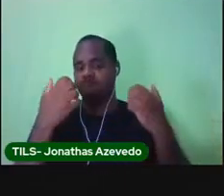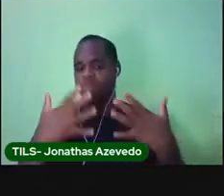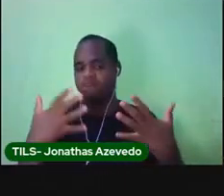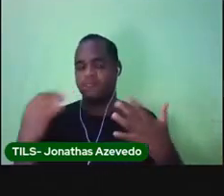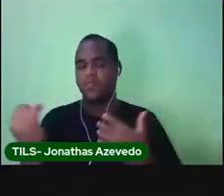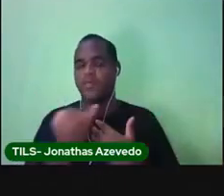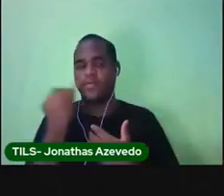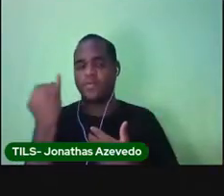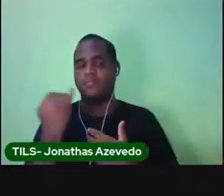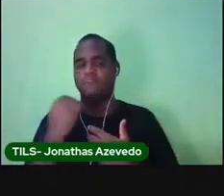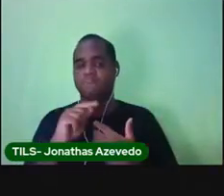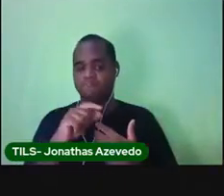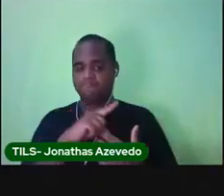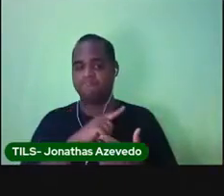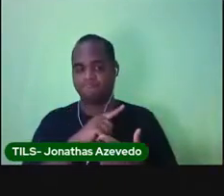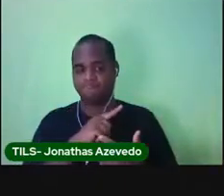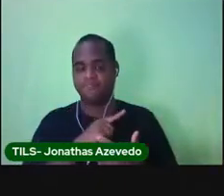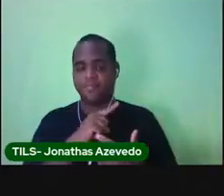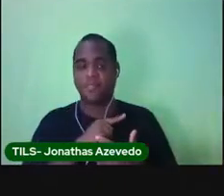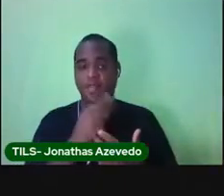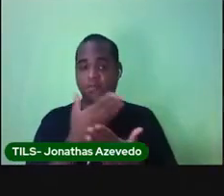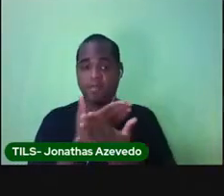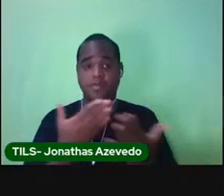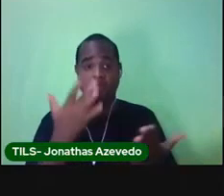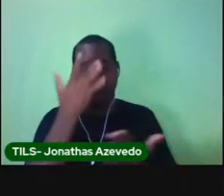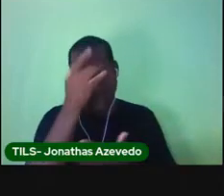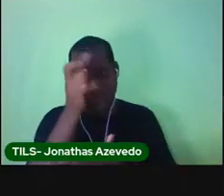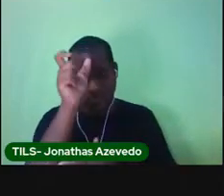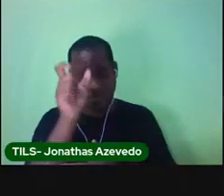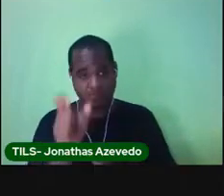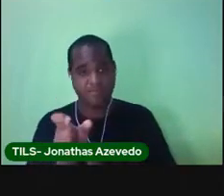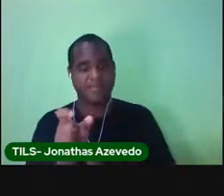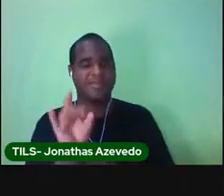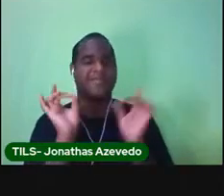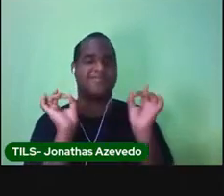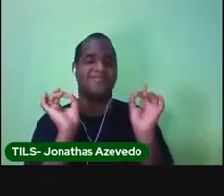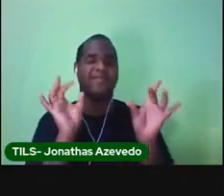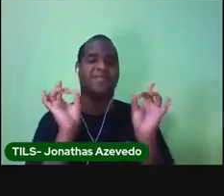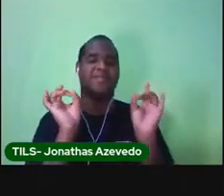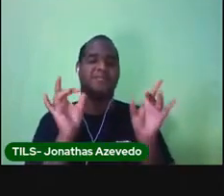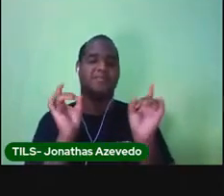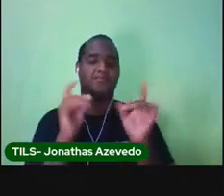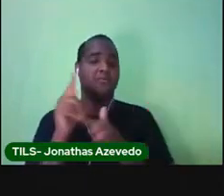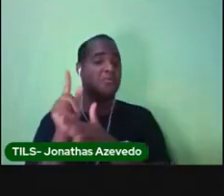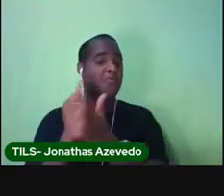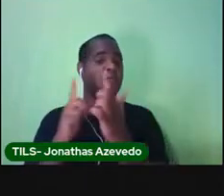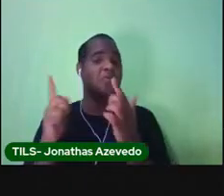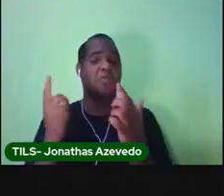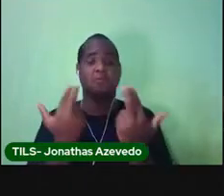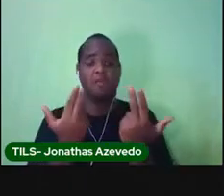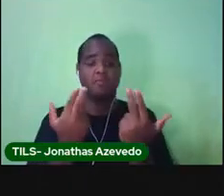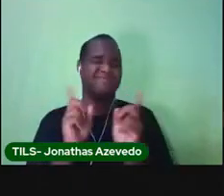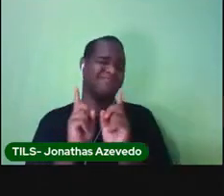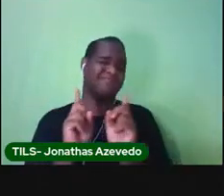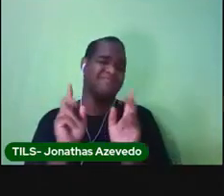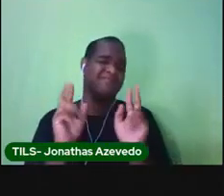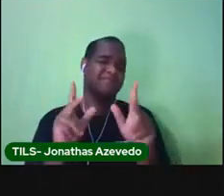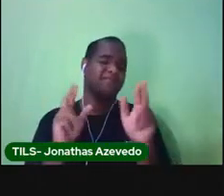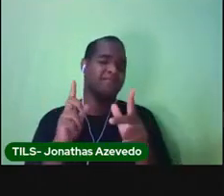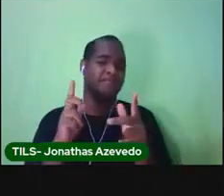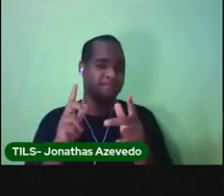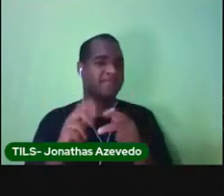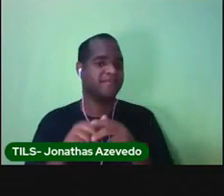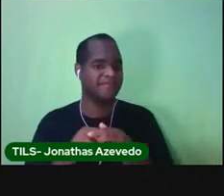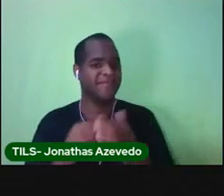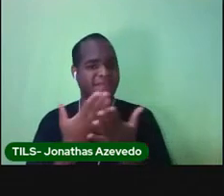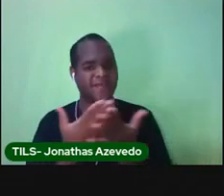sinal. Porque você é único. Você é especial. Não tem ninguém igual a você. Por isso,